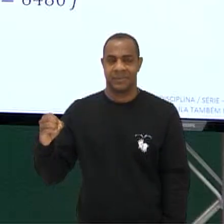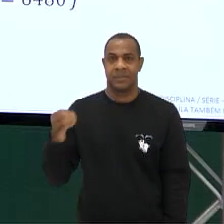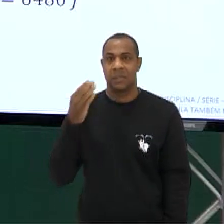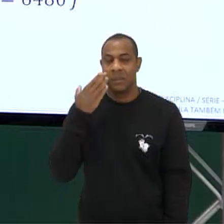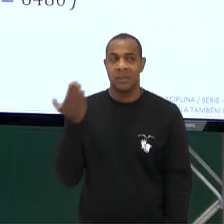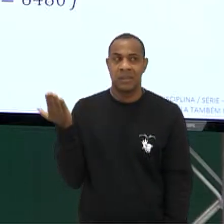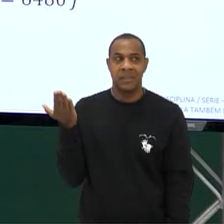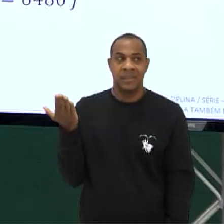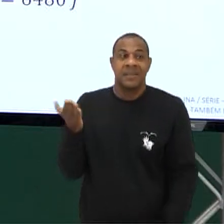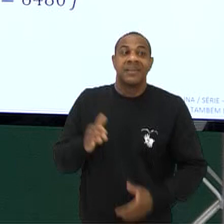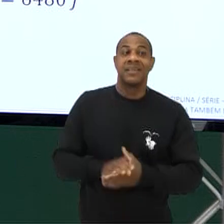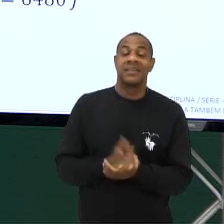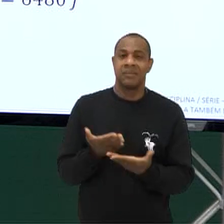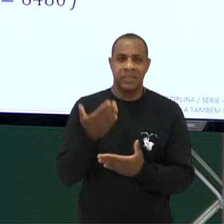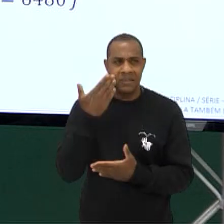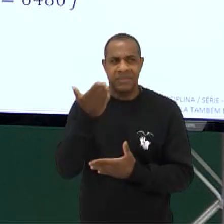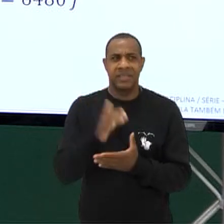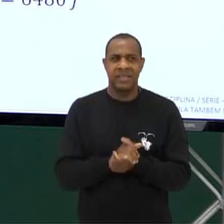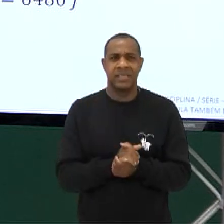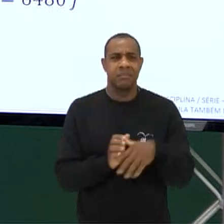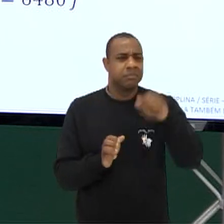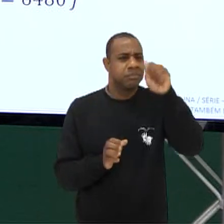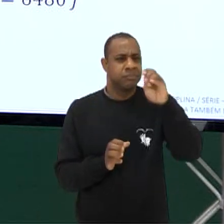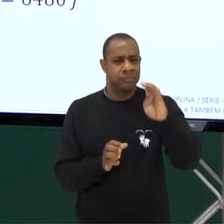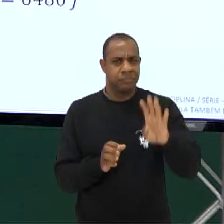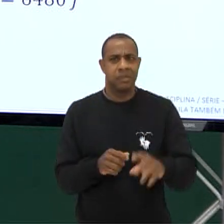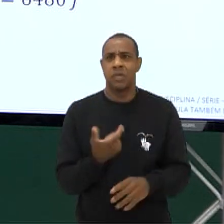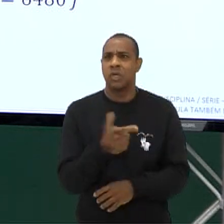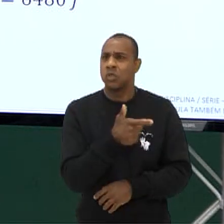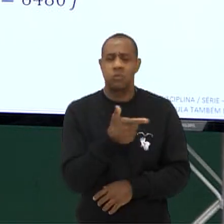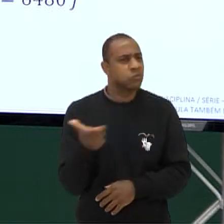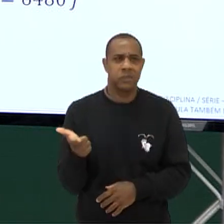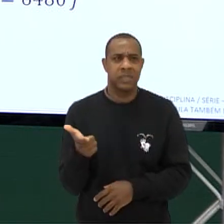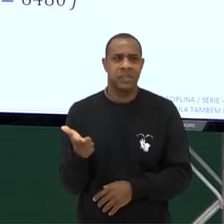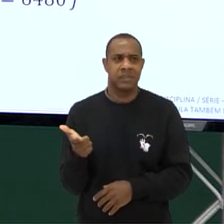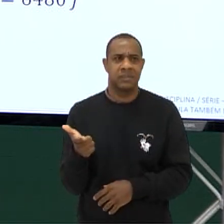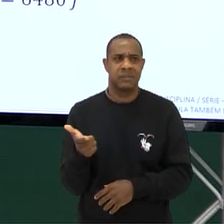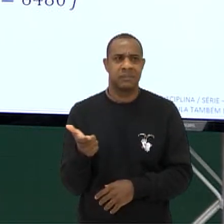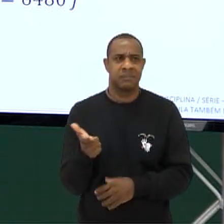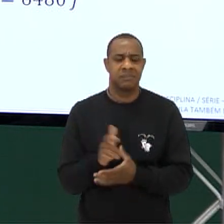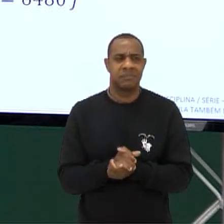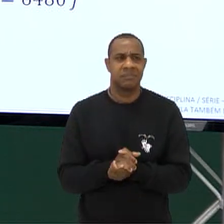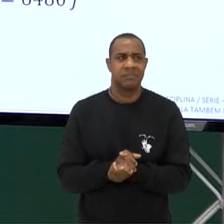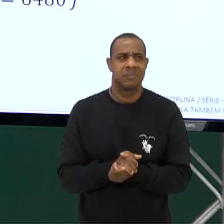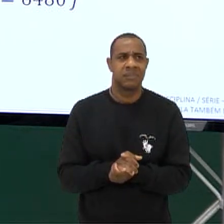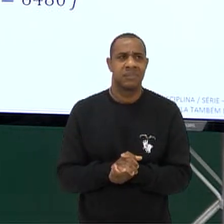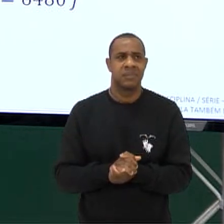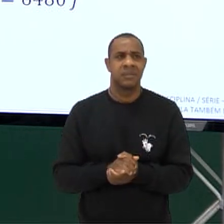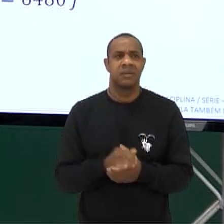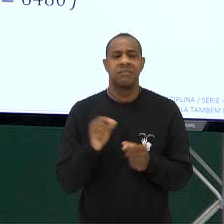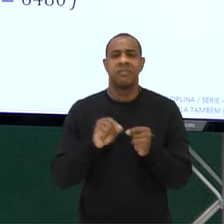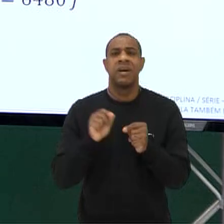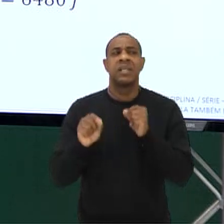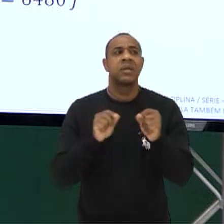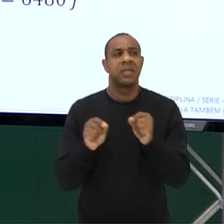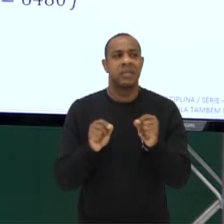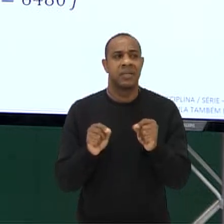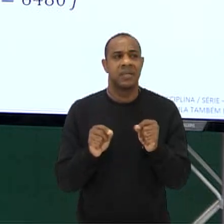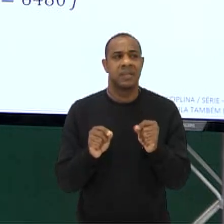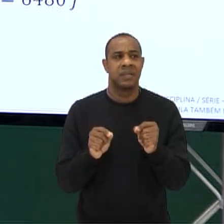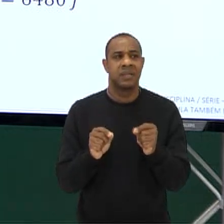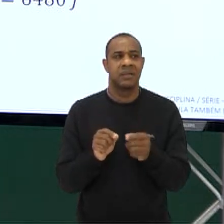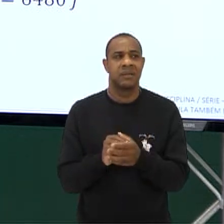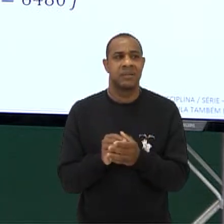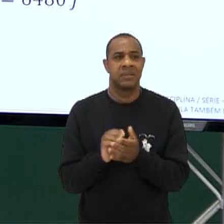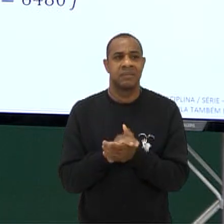Não tem Essa alternativa Ela está em Notação científica Não é mesmo Cara E aí você vai fazer o que Você vai fazer o chanfres Você vai dar